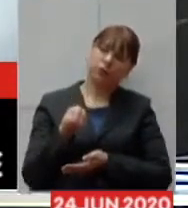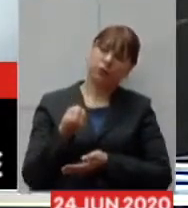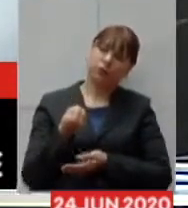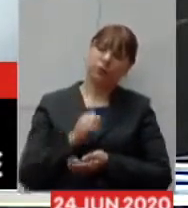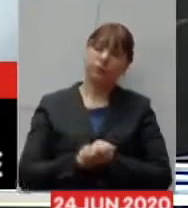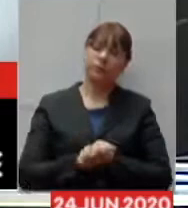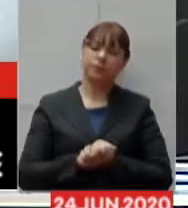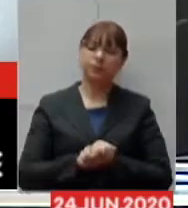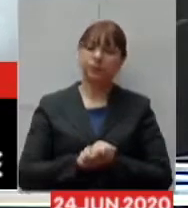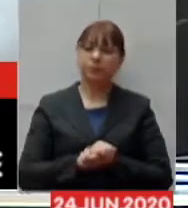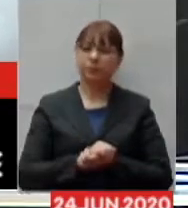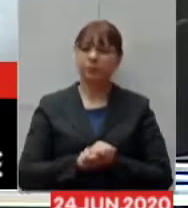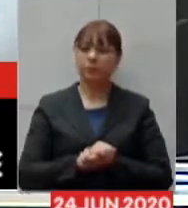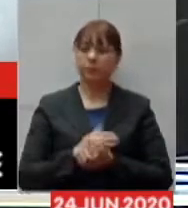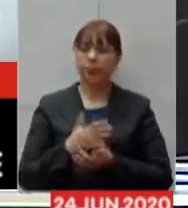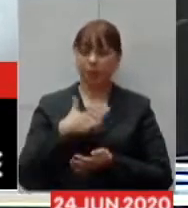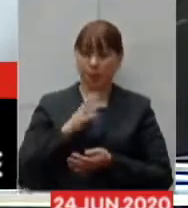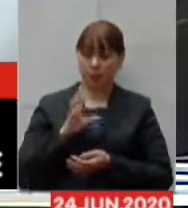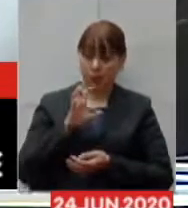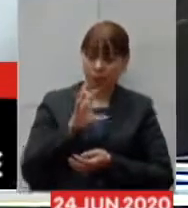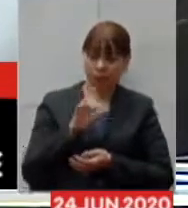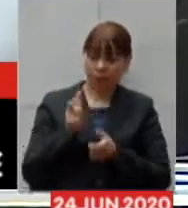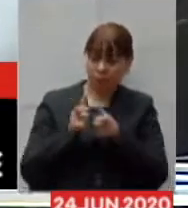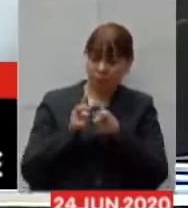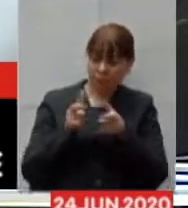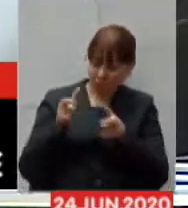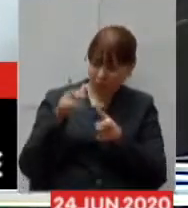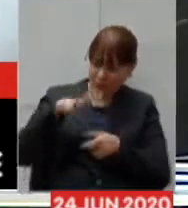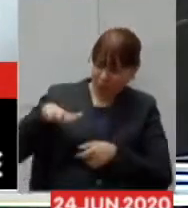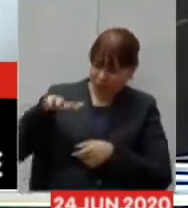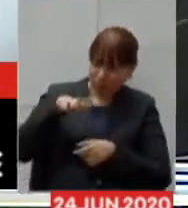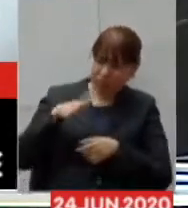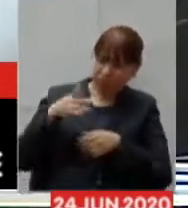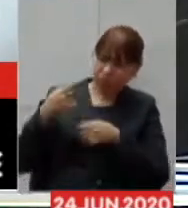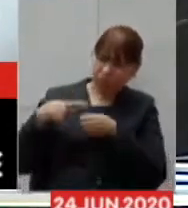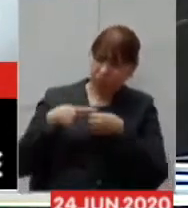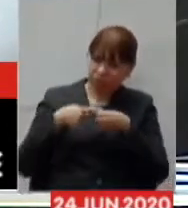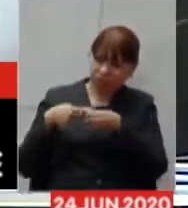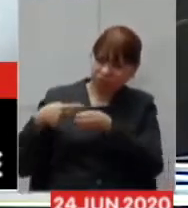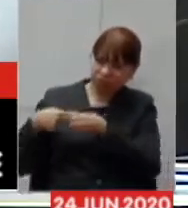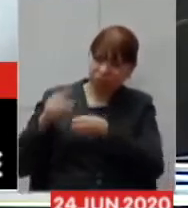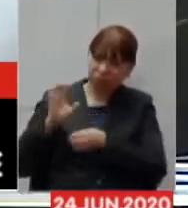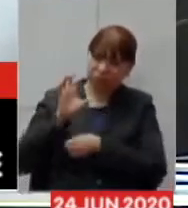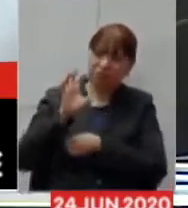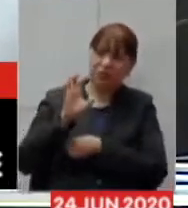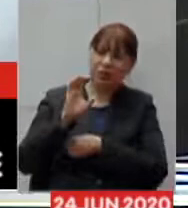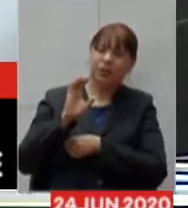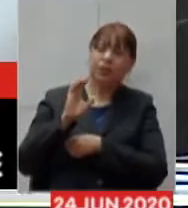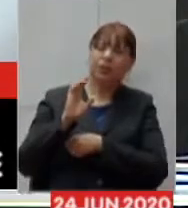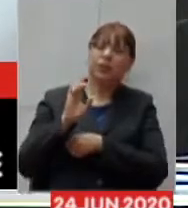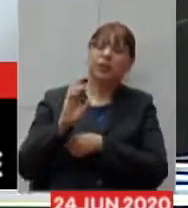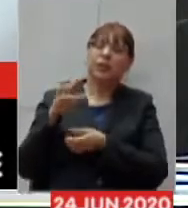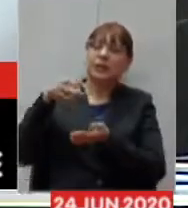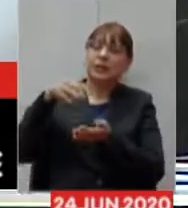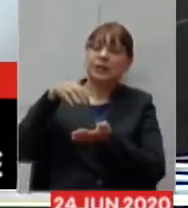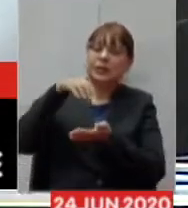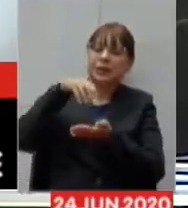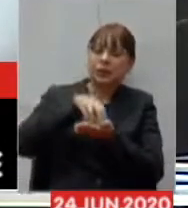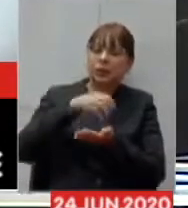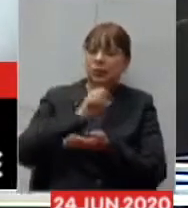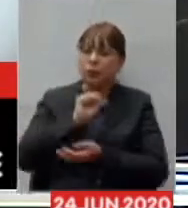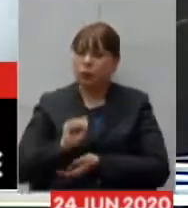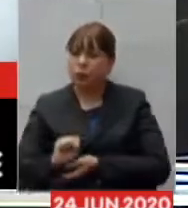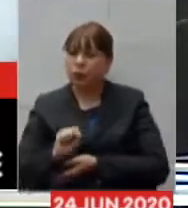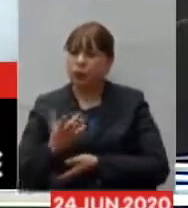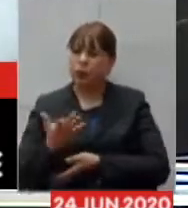primeiro em minha região a maioria dos municípios integram a macro centro sul a principal preocupação